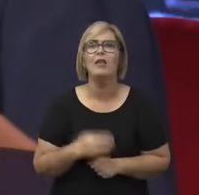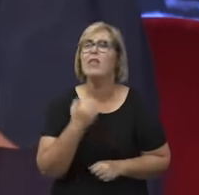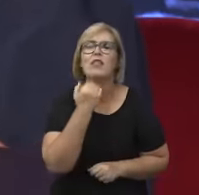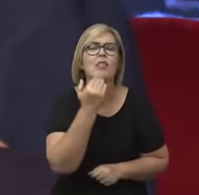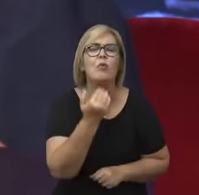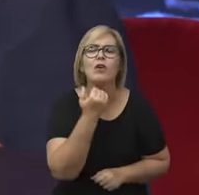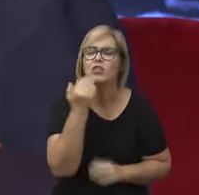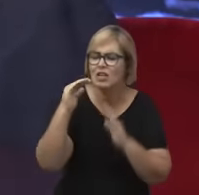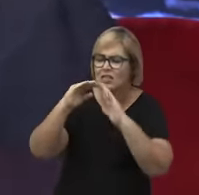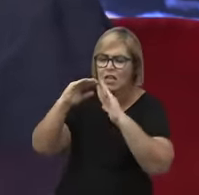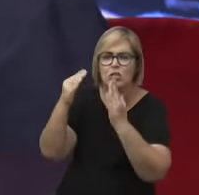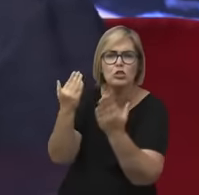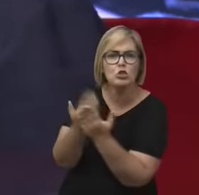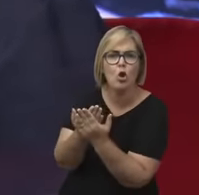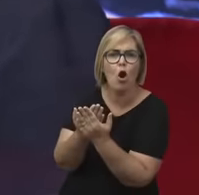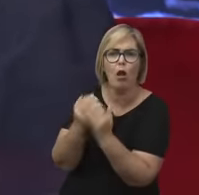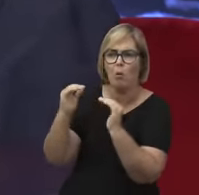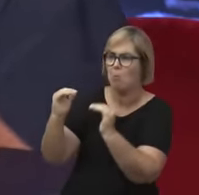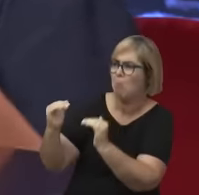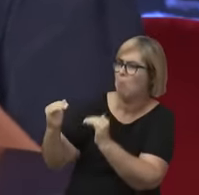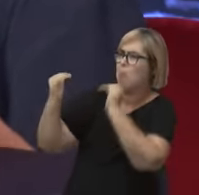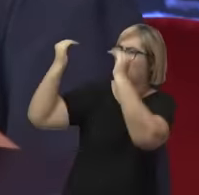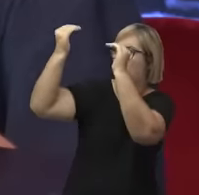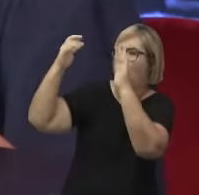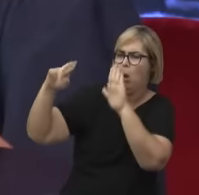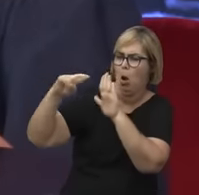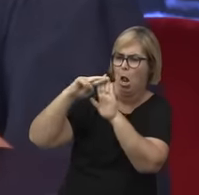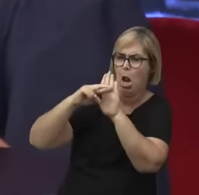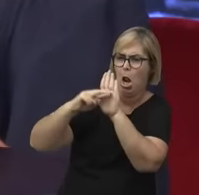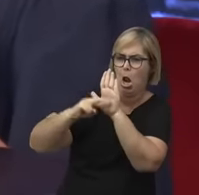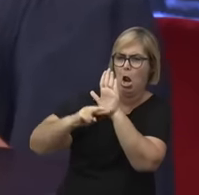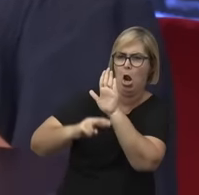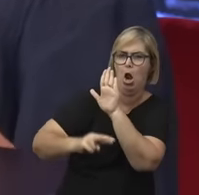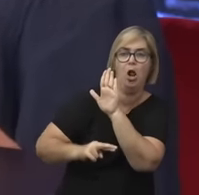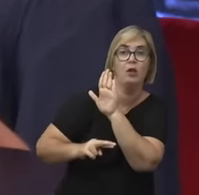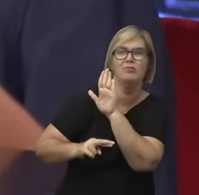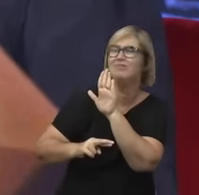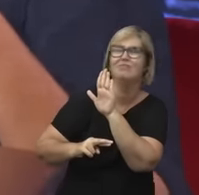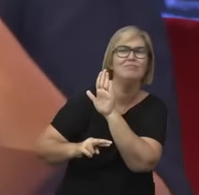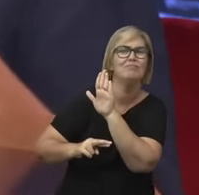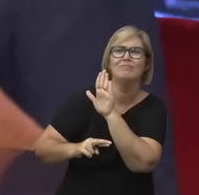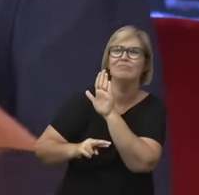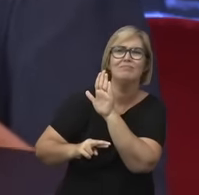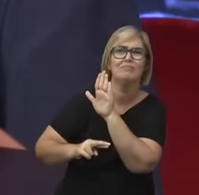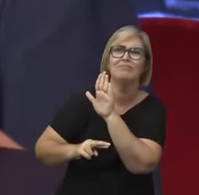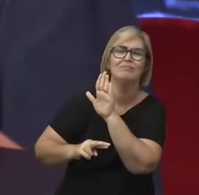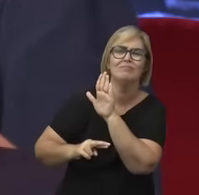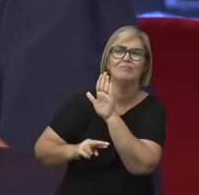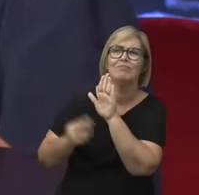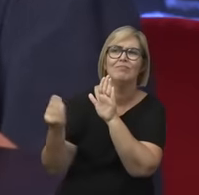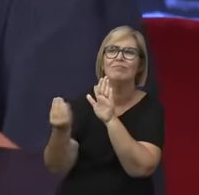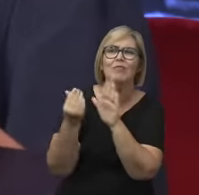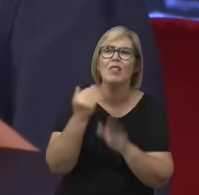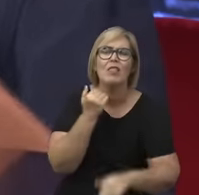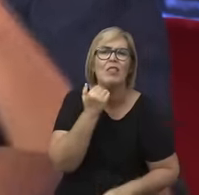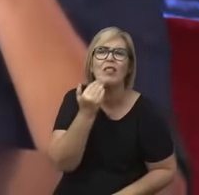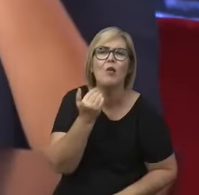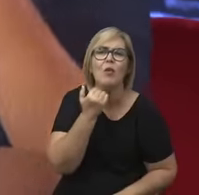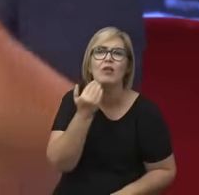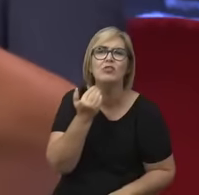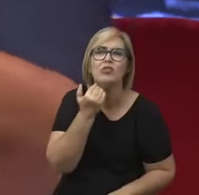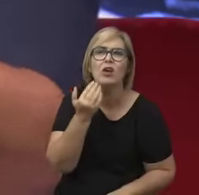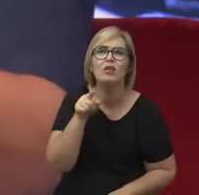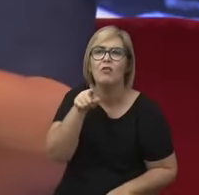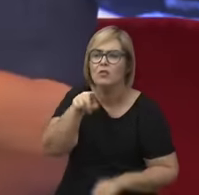elitizadas, instituições de educação nas quais a gente ensina bons